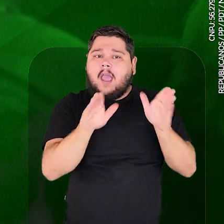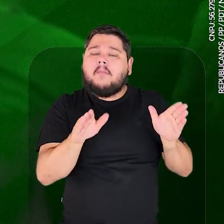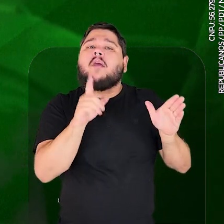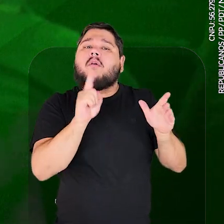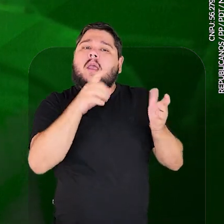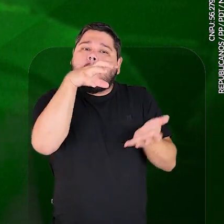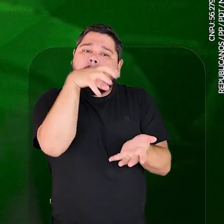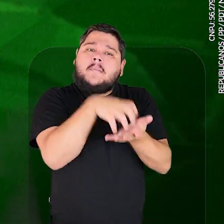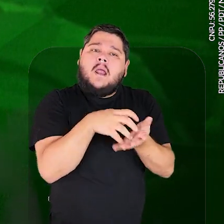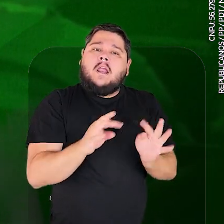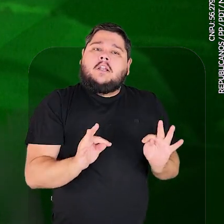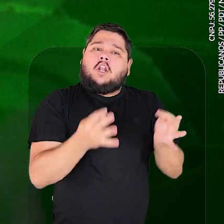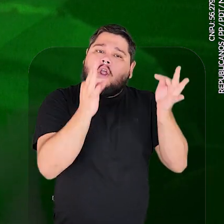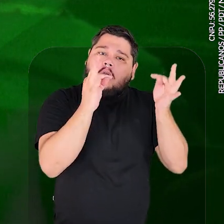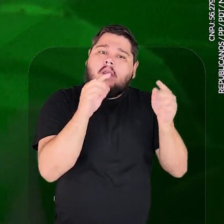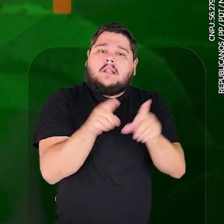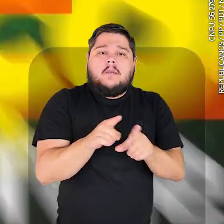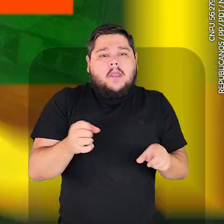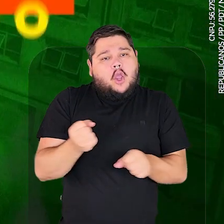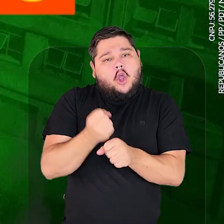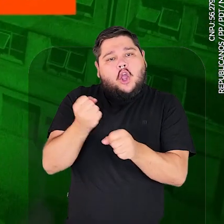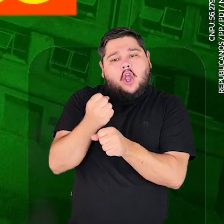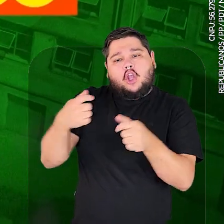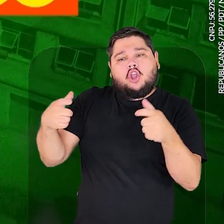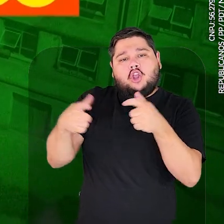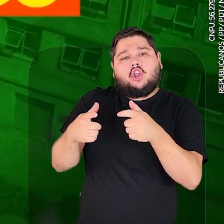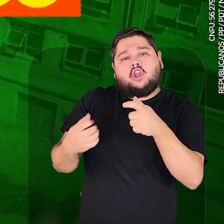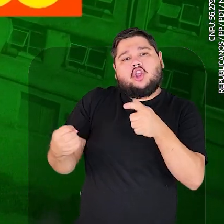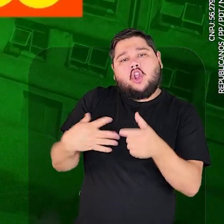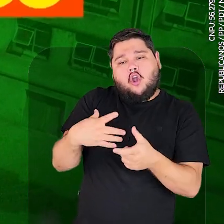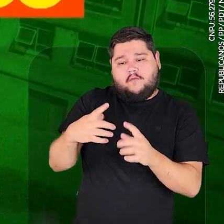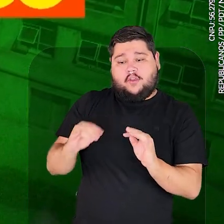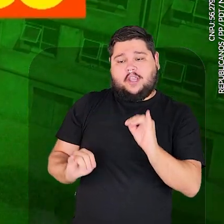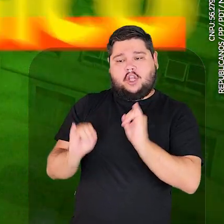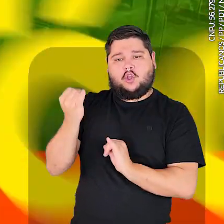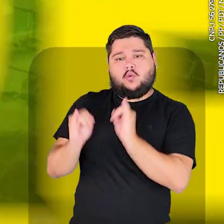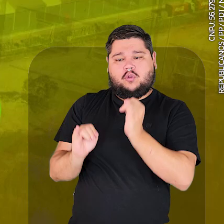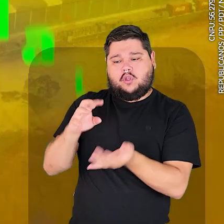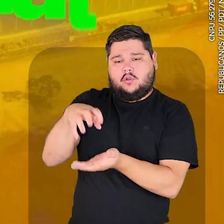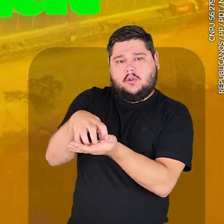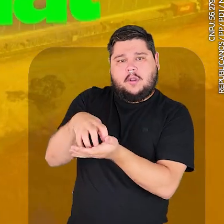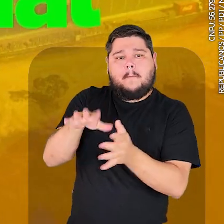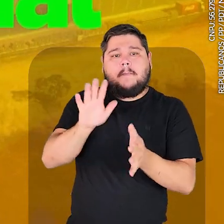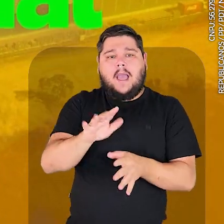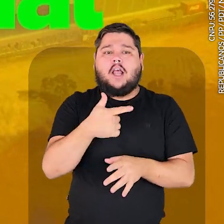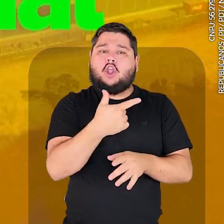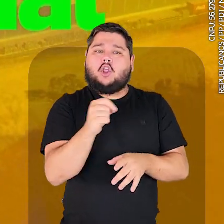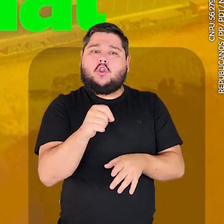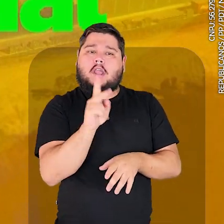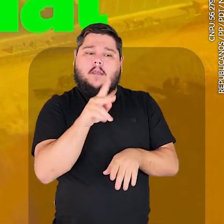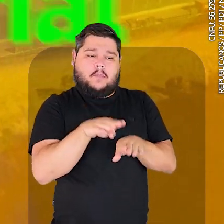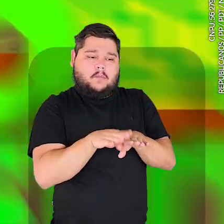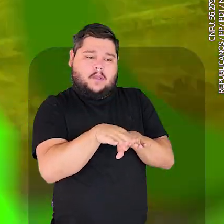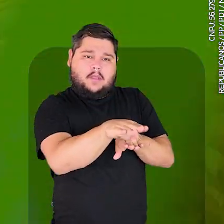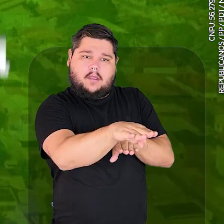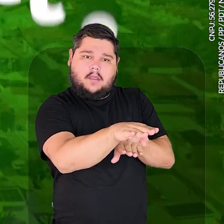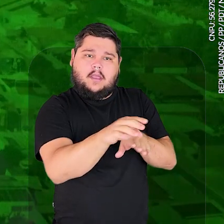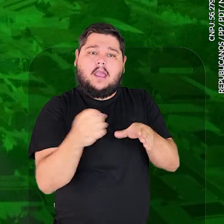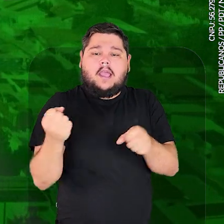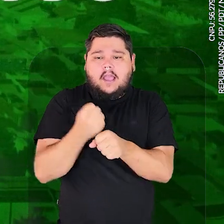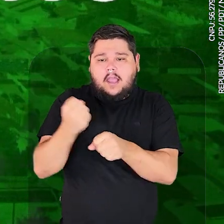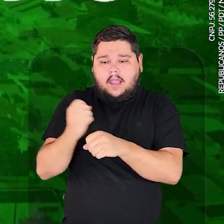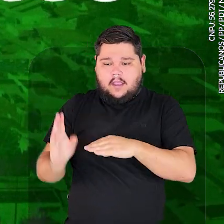Construção do centro de convenções de Varzé Grande. Inauguração do Parque Tecnológico. Construção do novo distrito industrial.